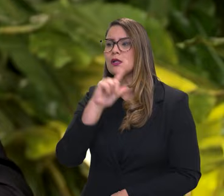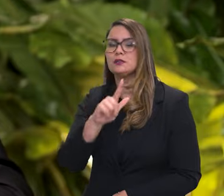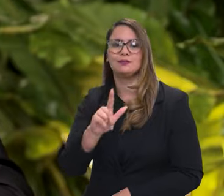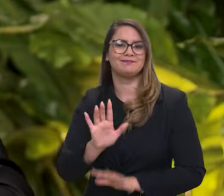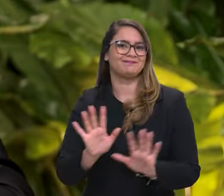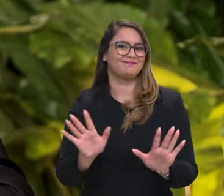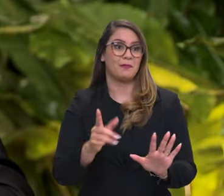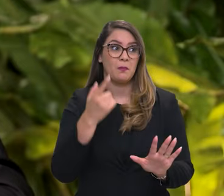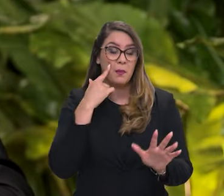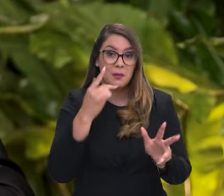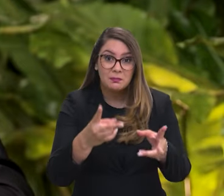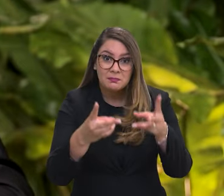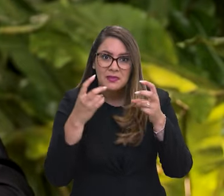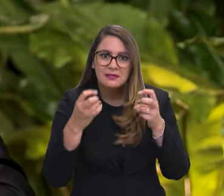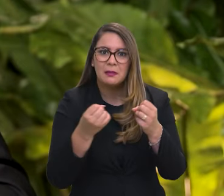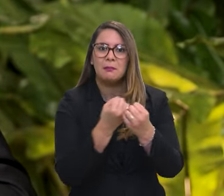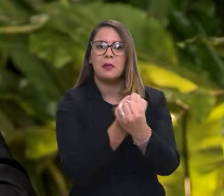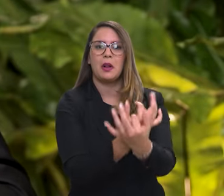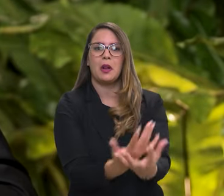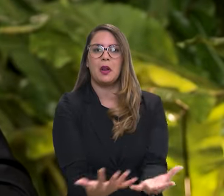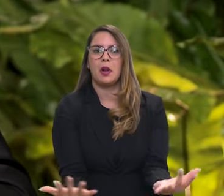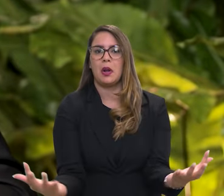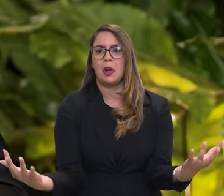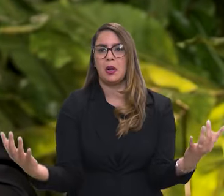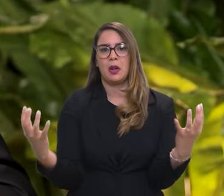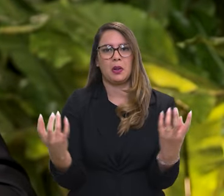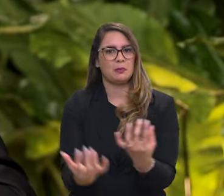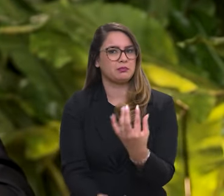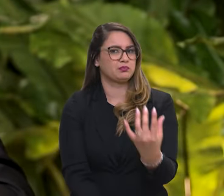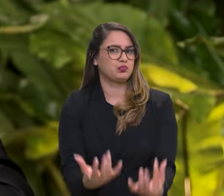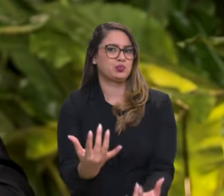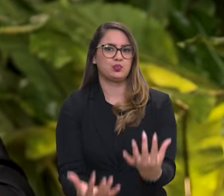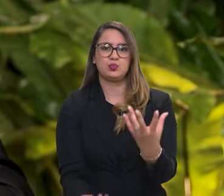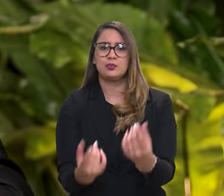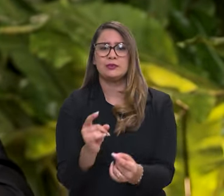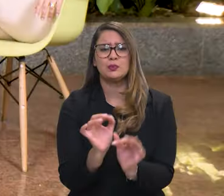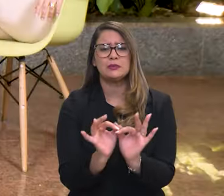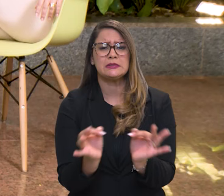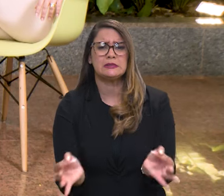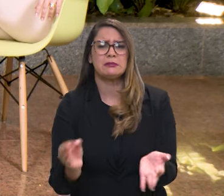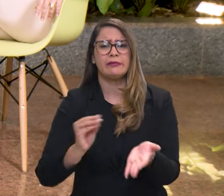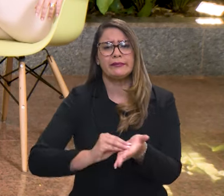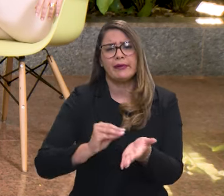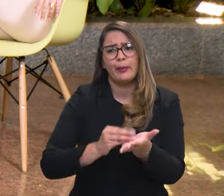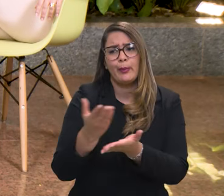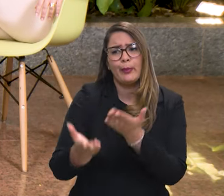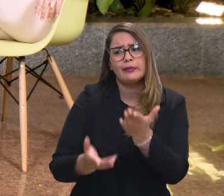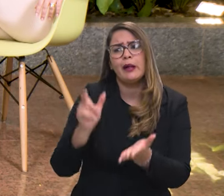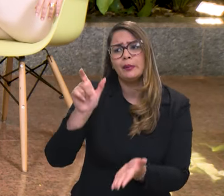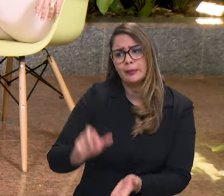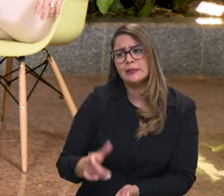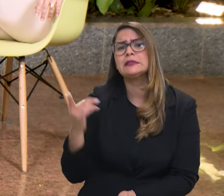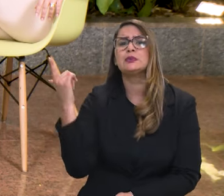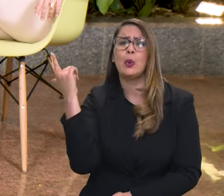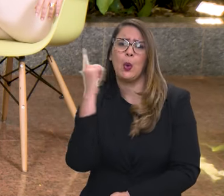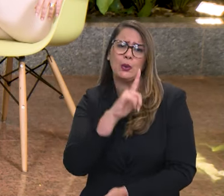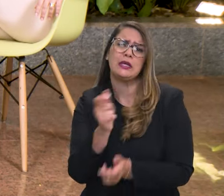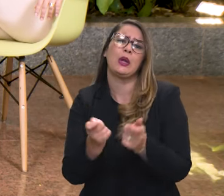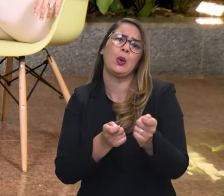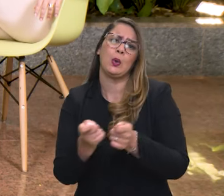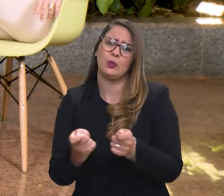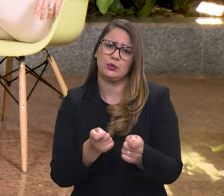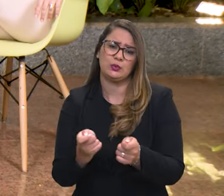mais de um milhão de hectares de áreas são queimadas por um simples descuido de alguém que acha que ia conseguir ter o controle da situação.